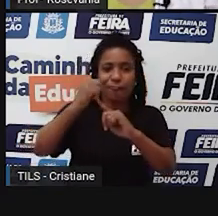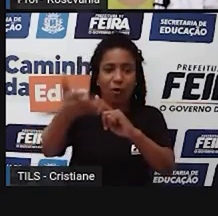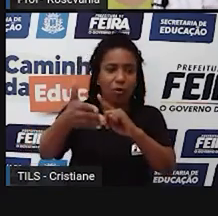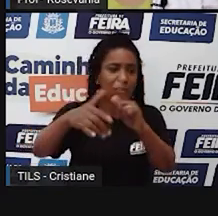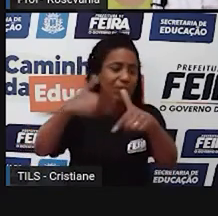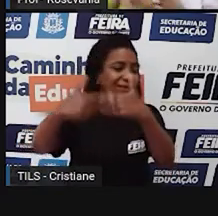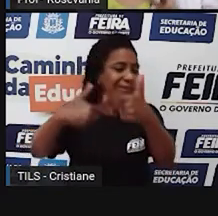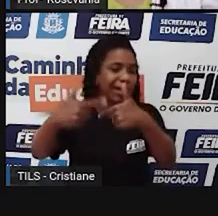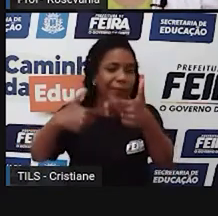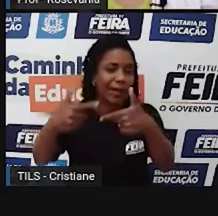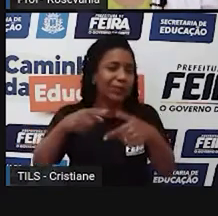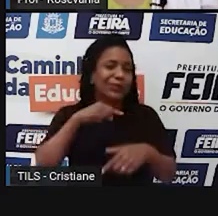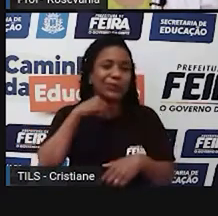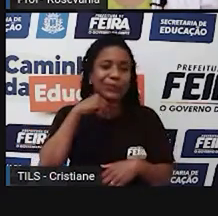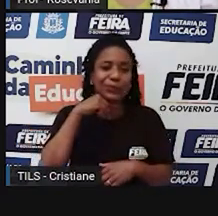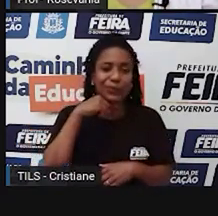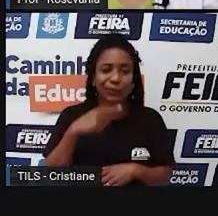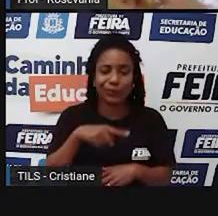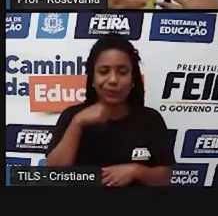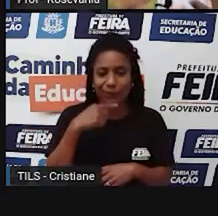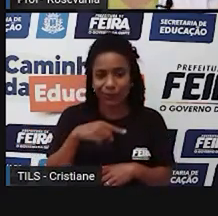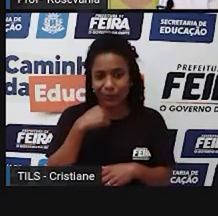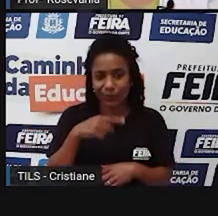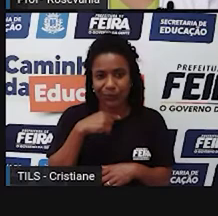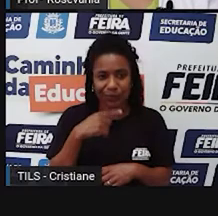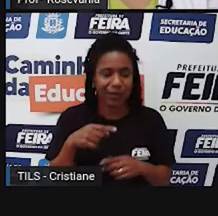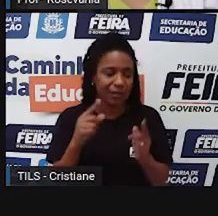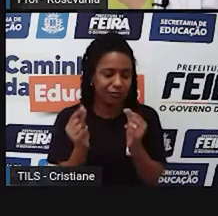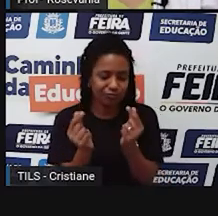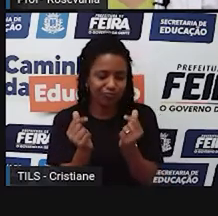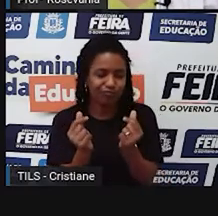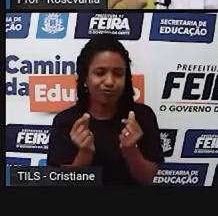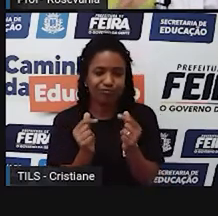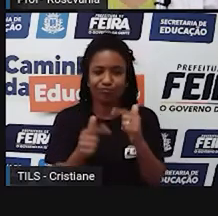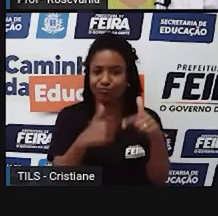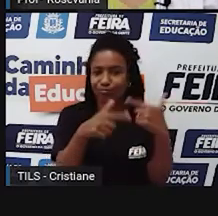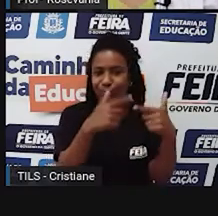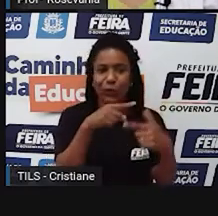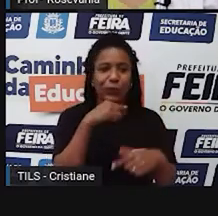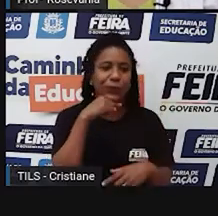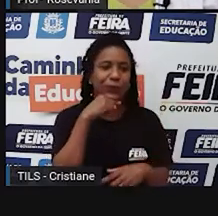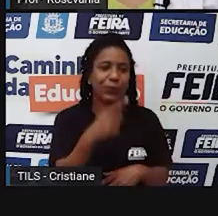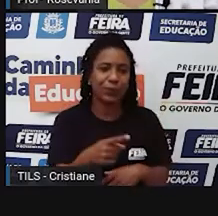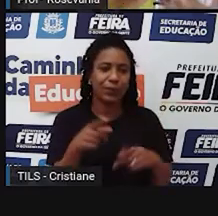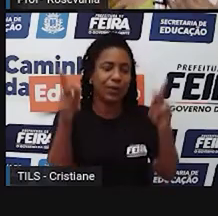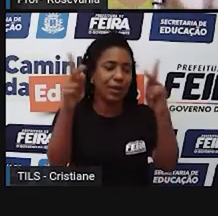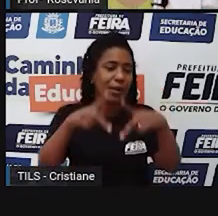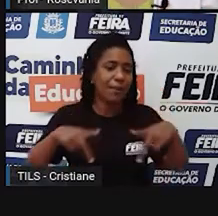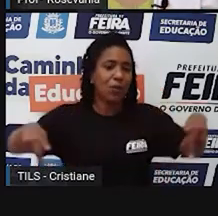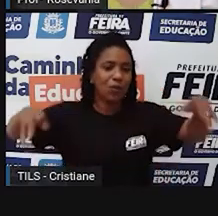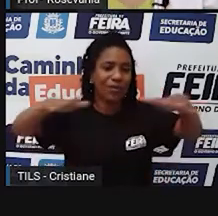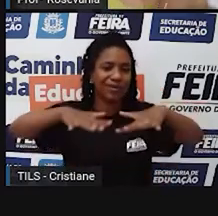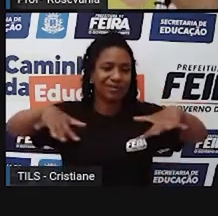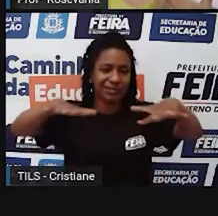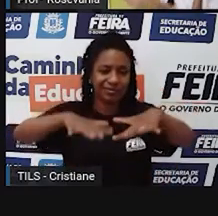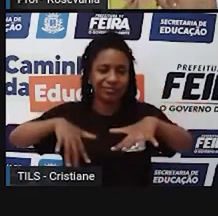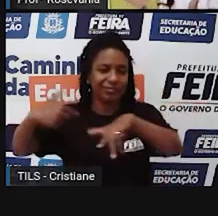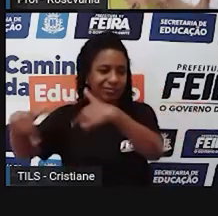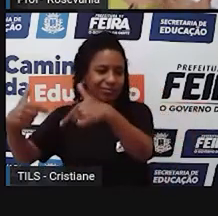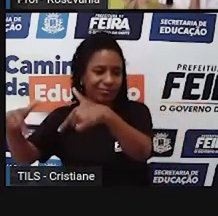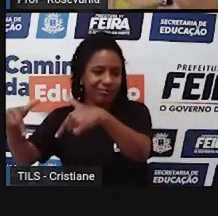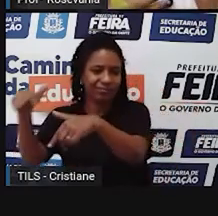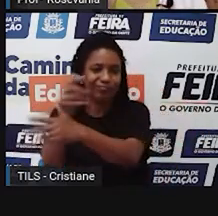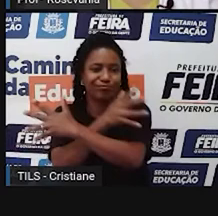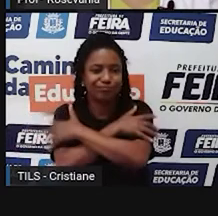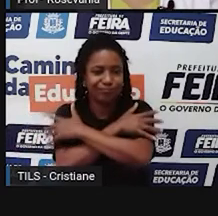estão desenvolvendo nenhum tipo de atividade econômica, nós chamamos ela de população inativa. Porque até os